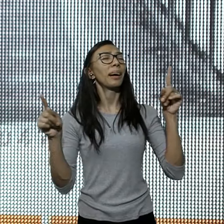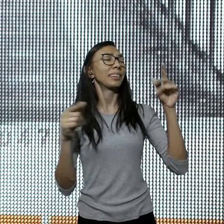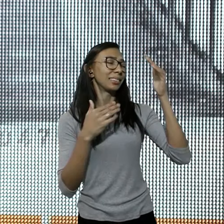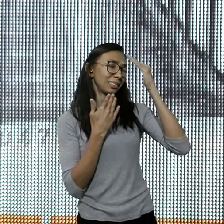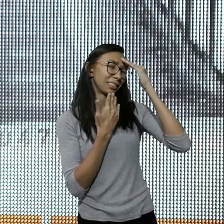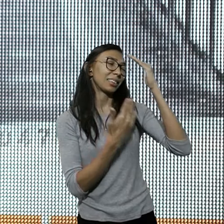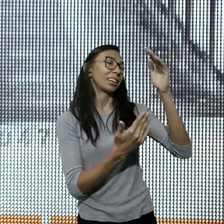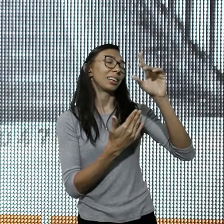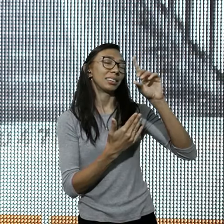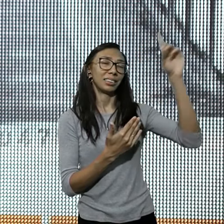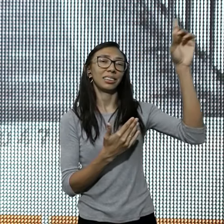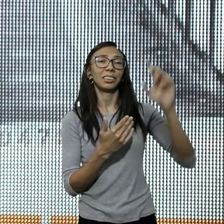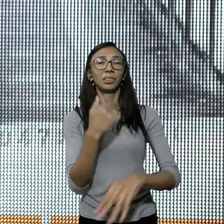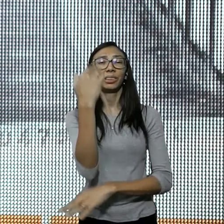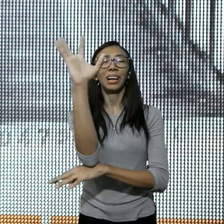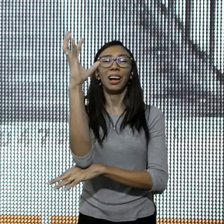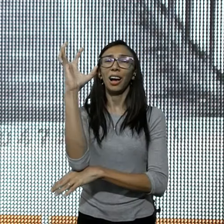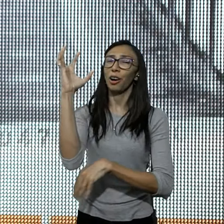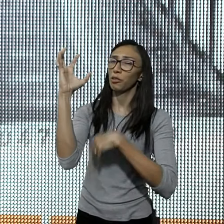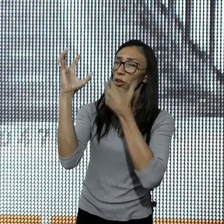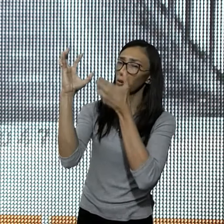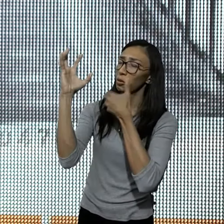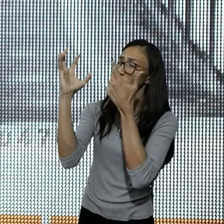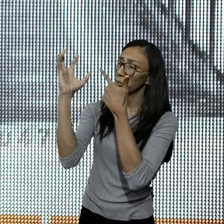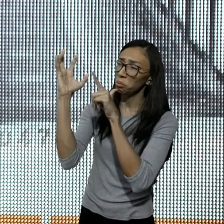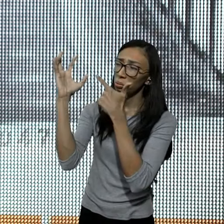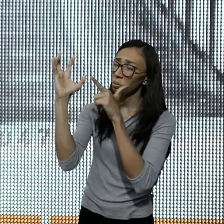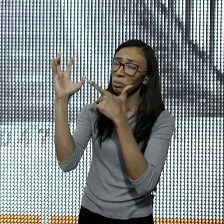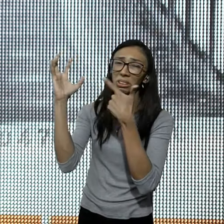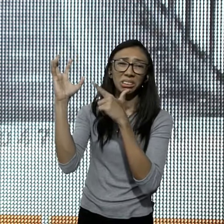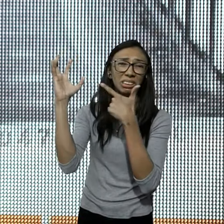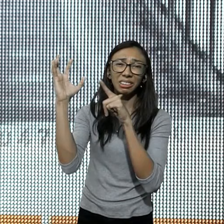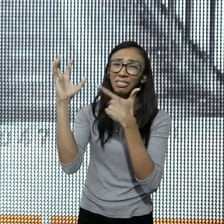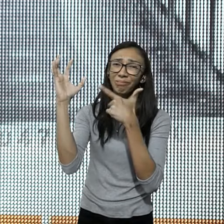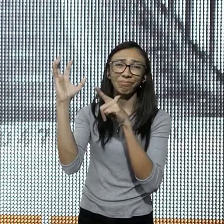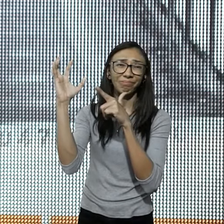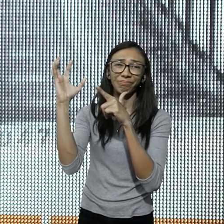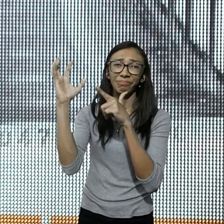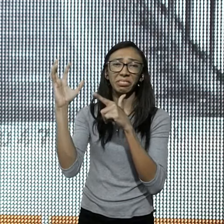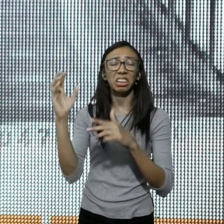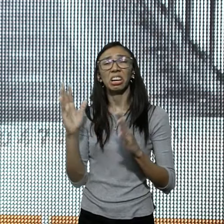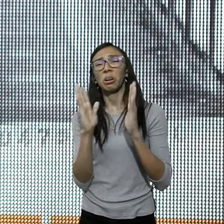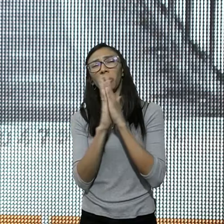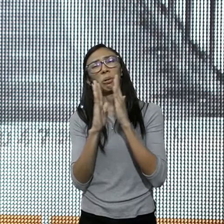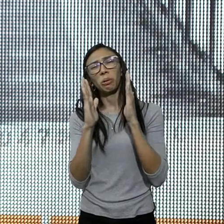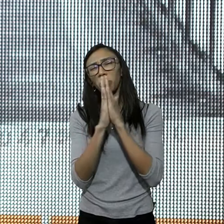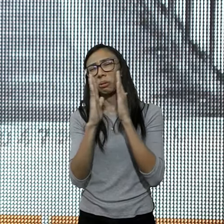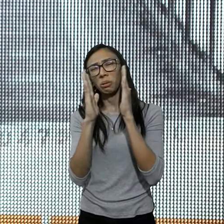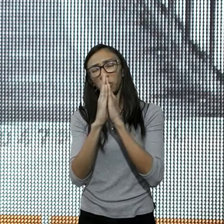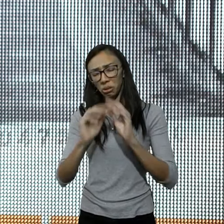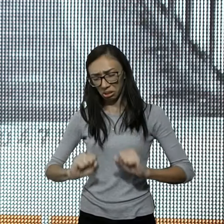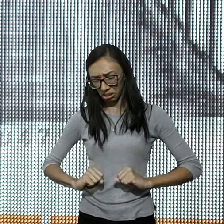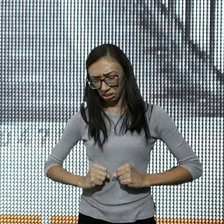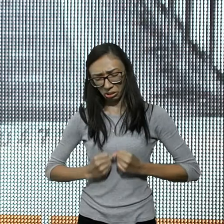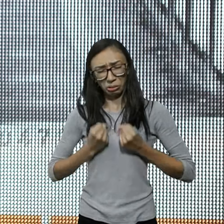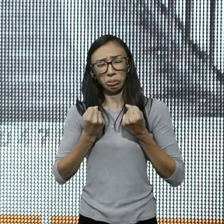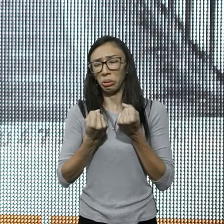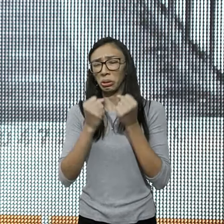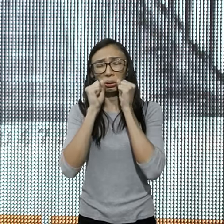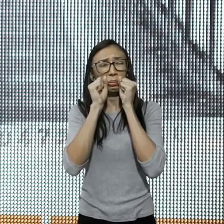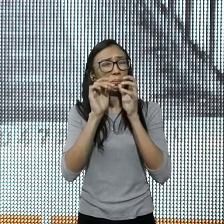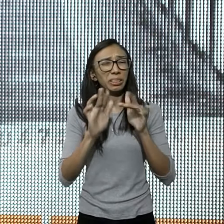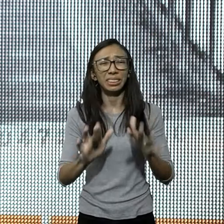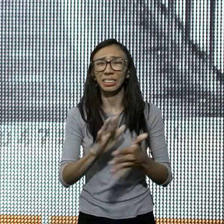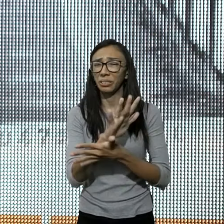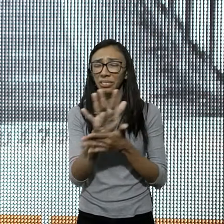ainda que a figueira, floresça, que não haja fruto na vide, ainda que exista, uma pandemia aí fora,